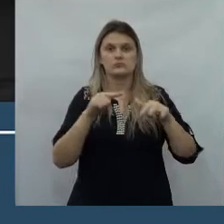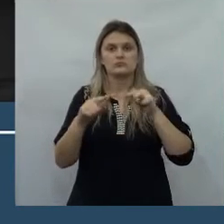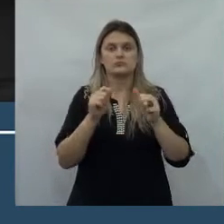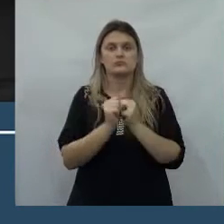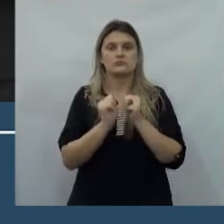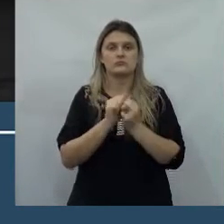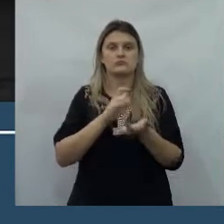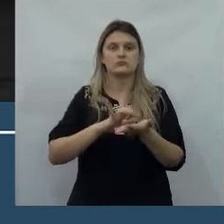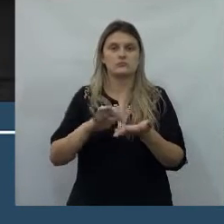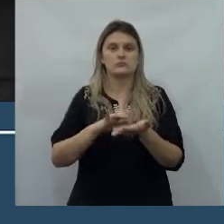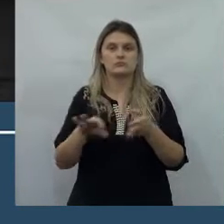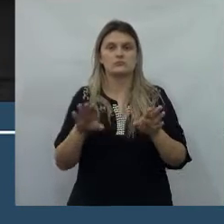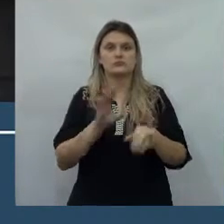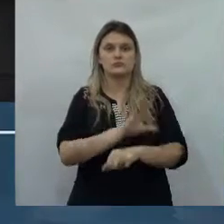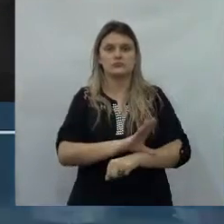de Meio Ambiente da Unice. Três... ... ... ...